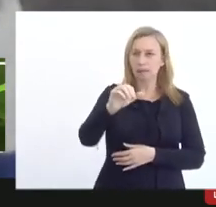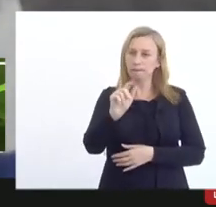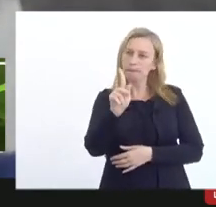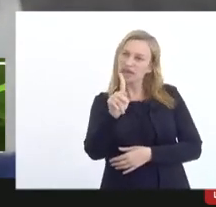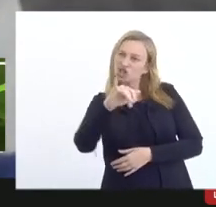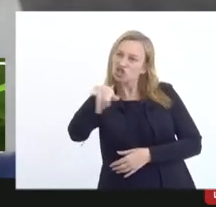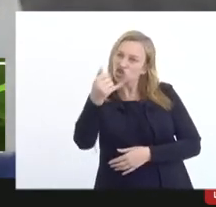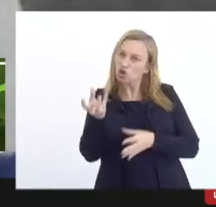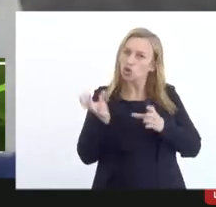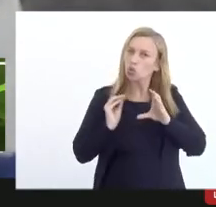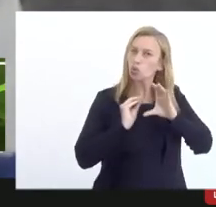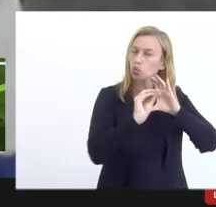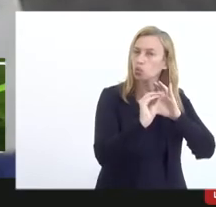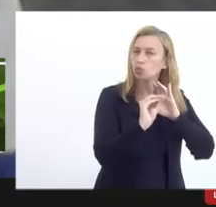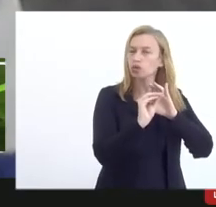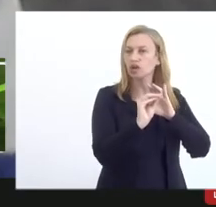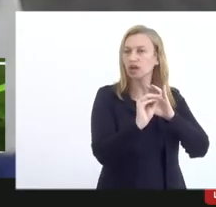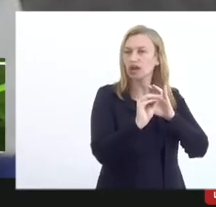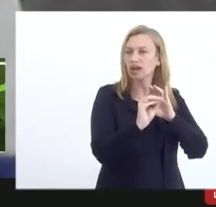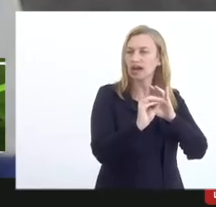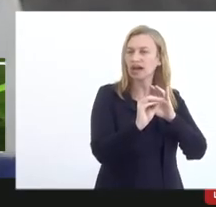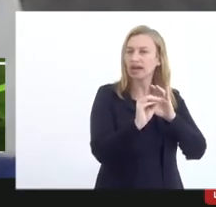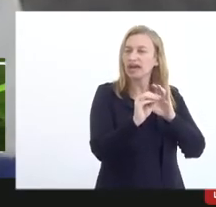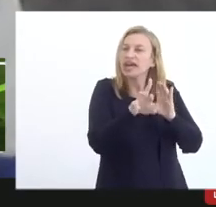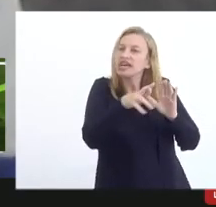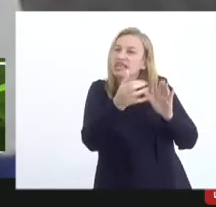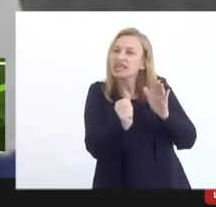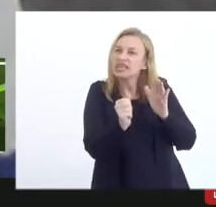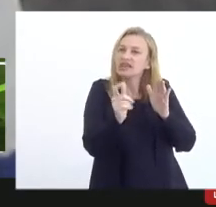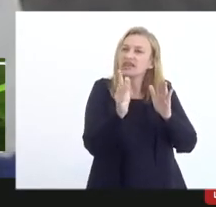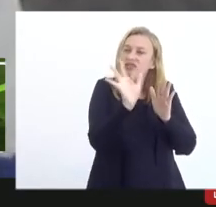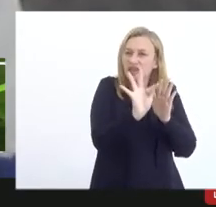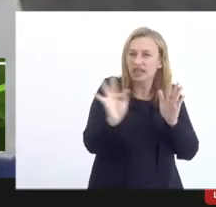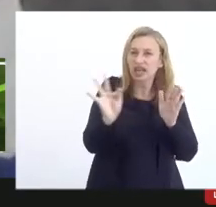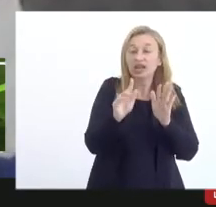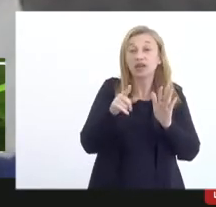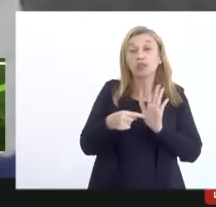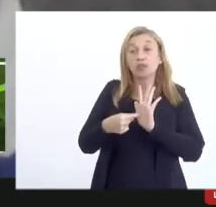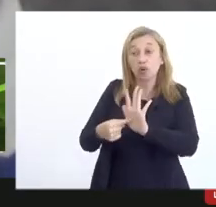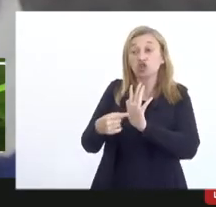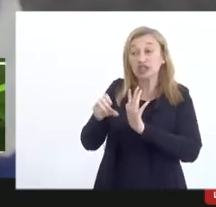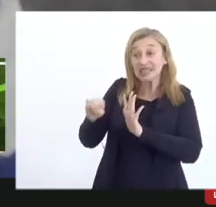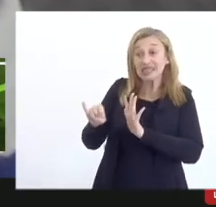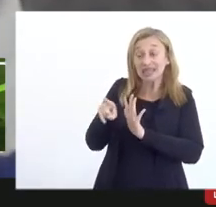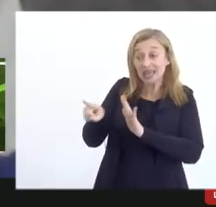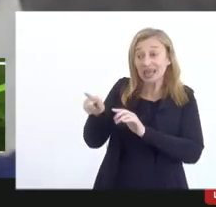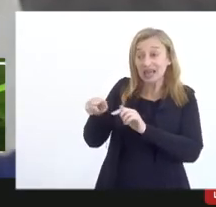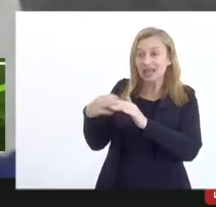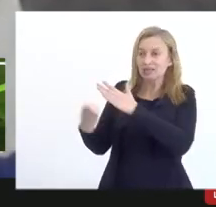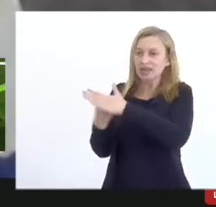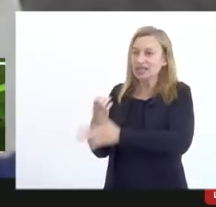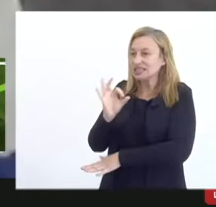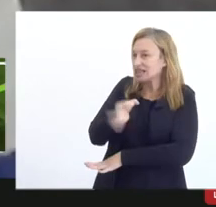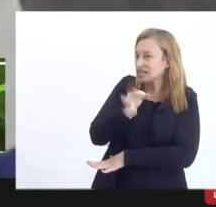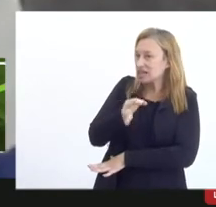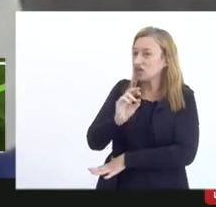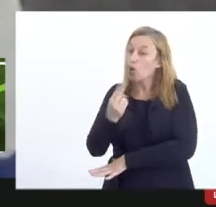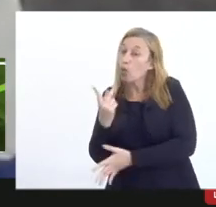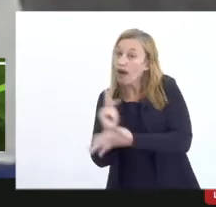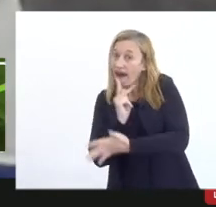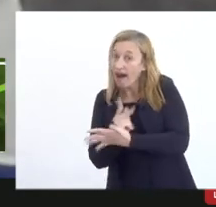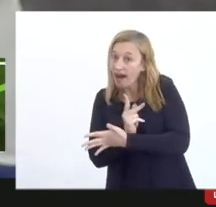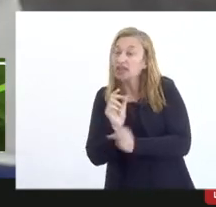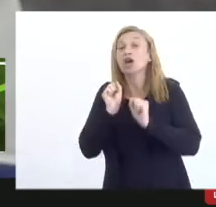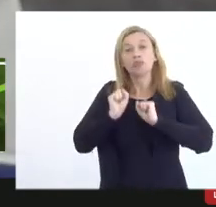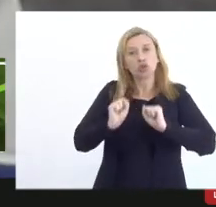com os dados da Receita Federal e o próprio sistema te diz se aquele fornecedor ele está ativo se ele está regular se ele não está e